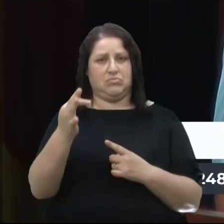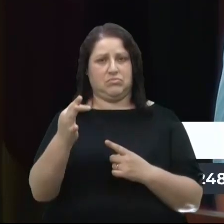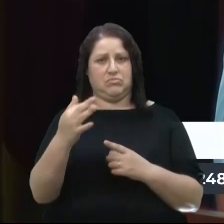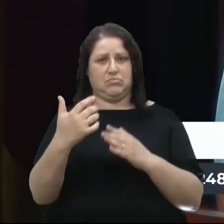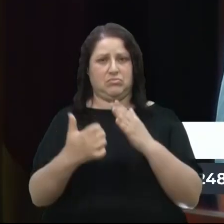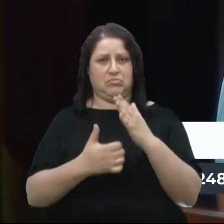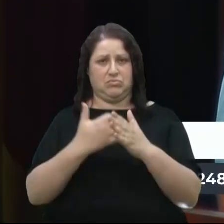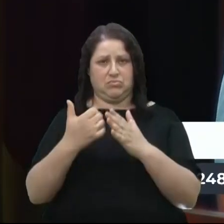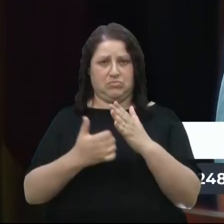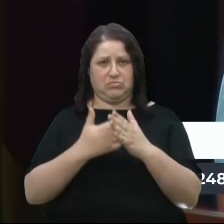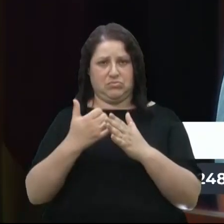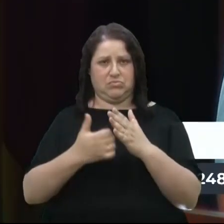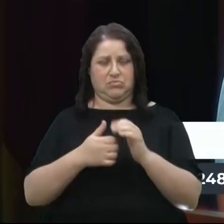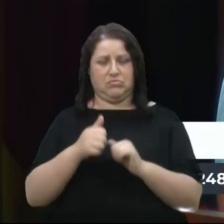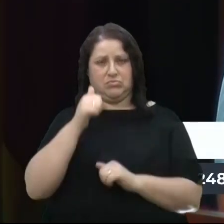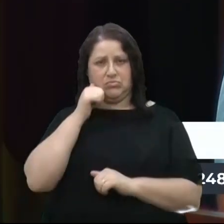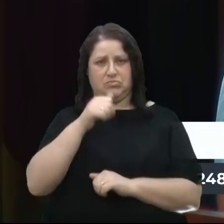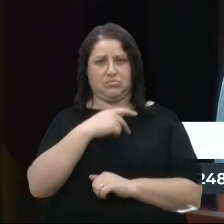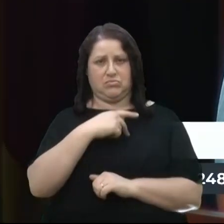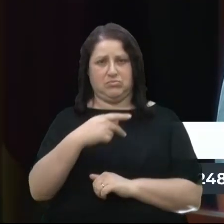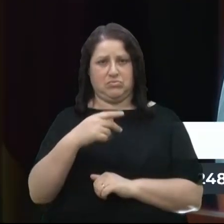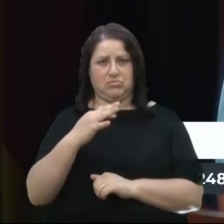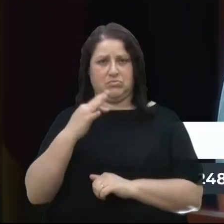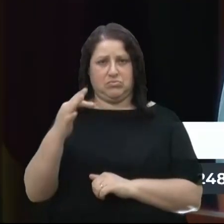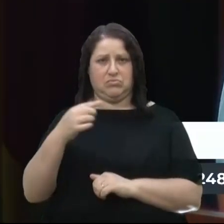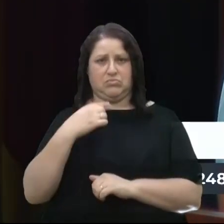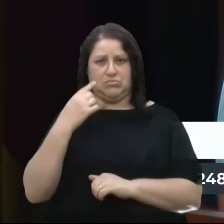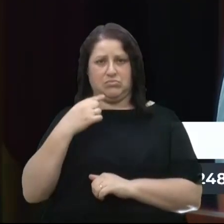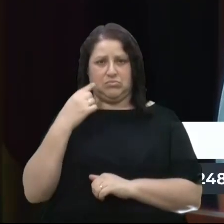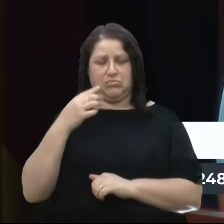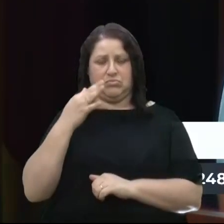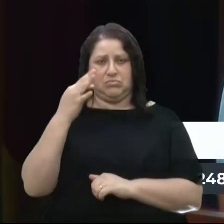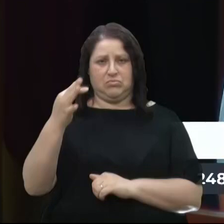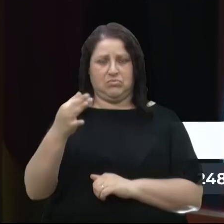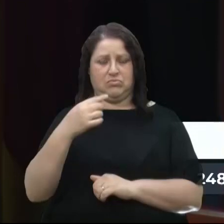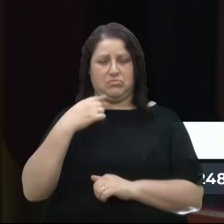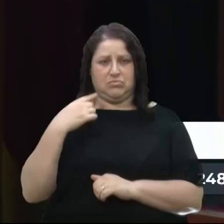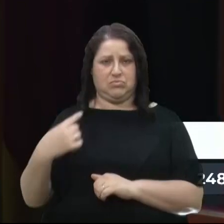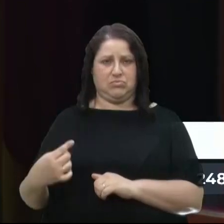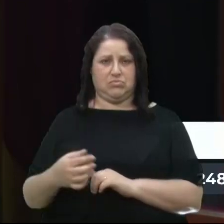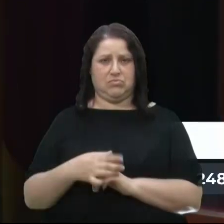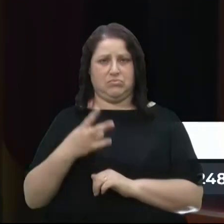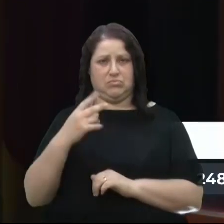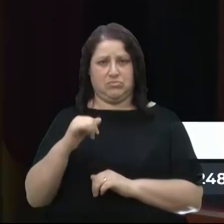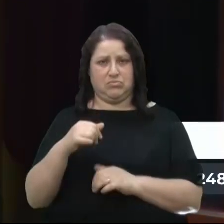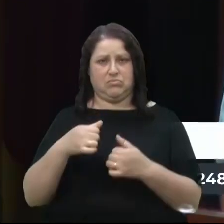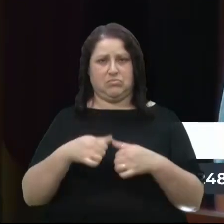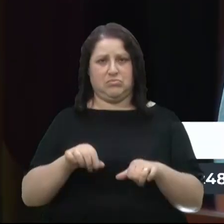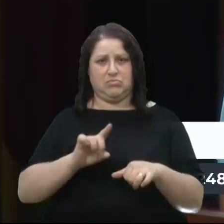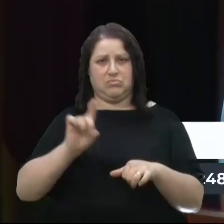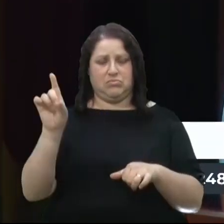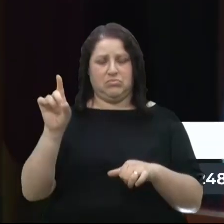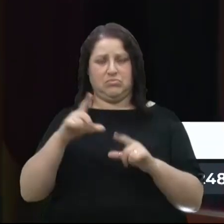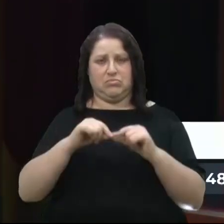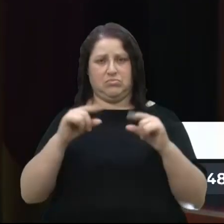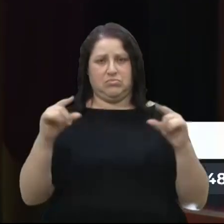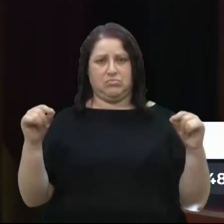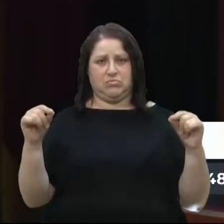presidenta e futura deputada federal Denise Pessoa, vai estar em Brasília